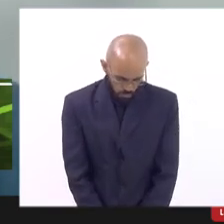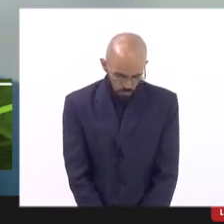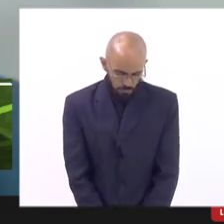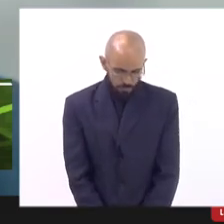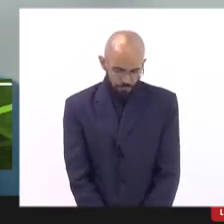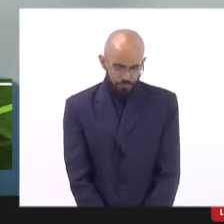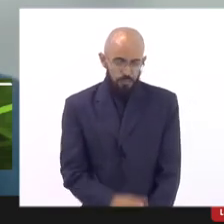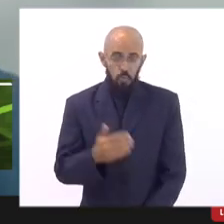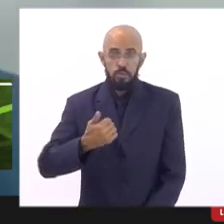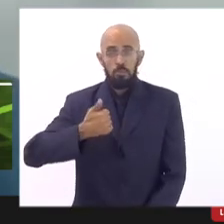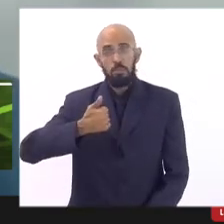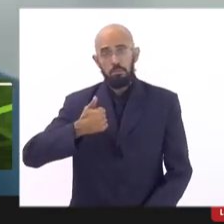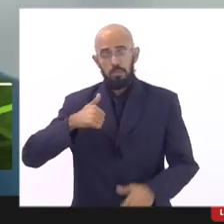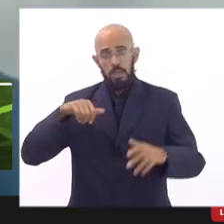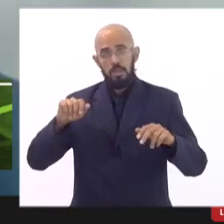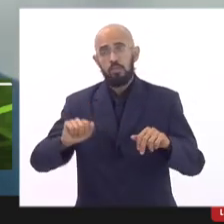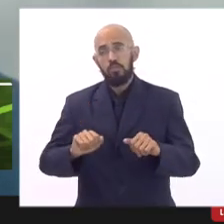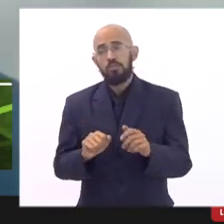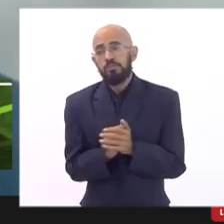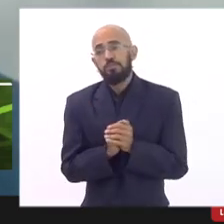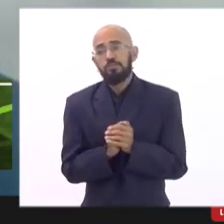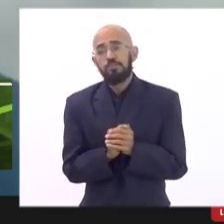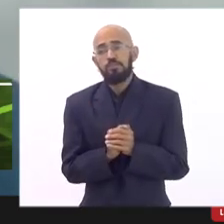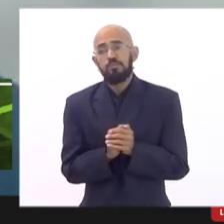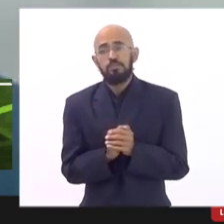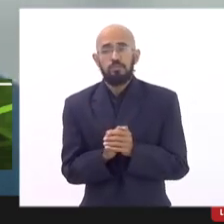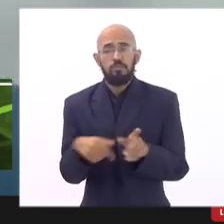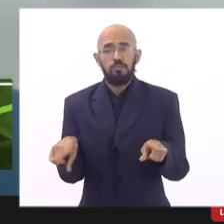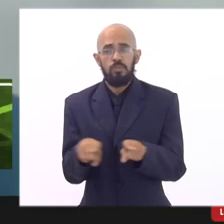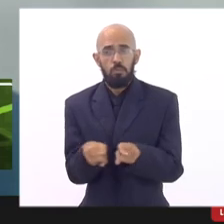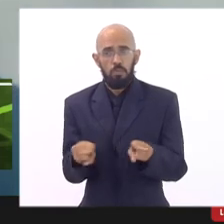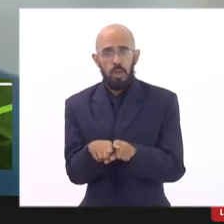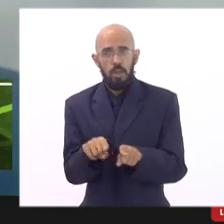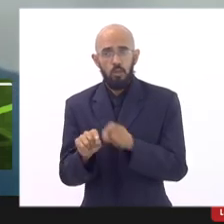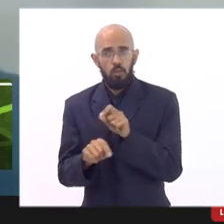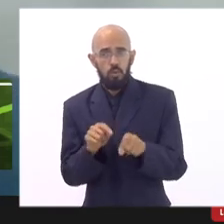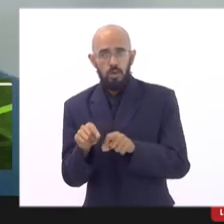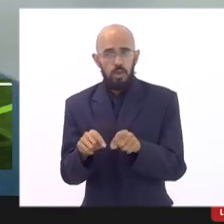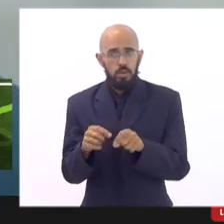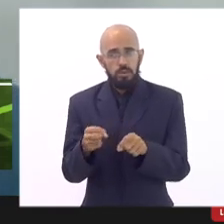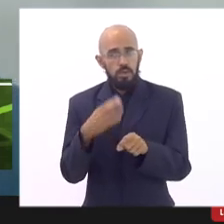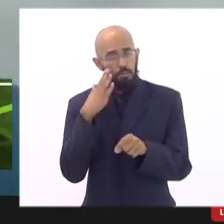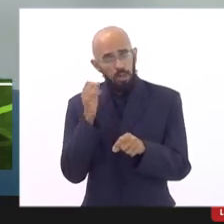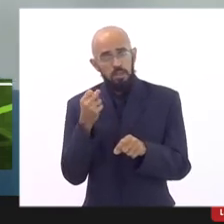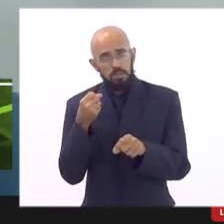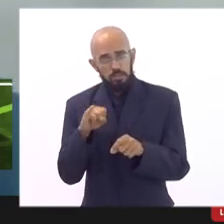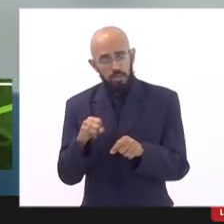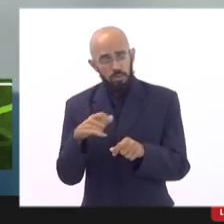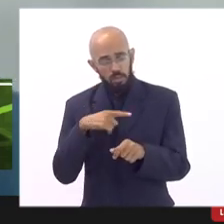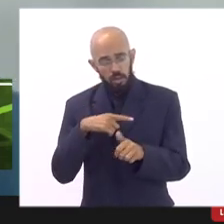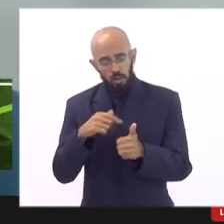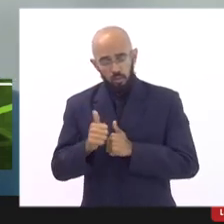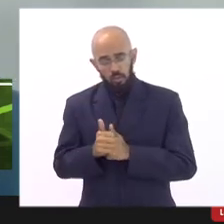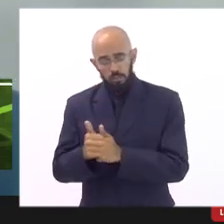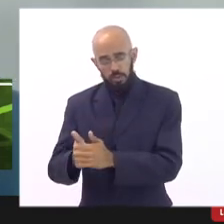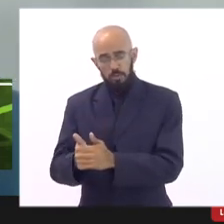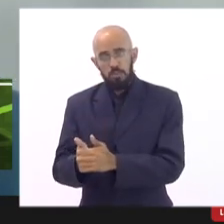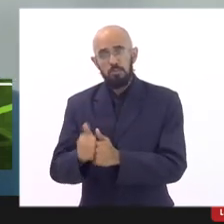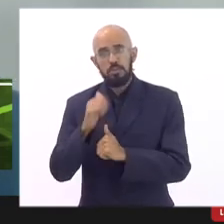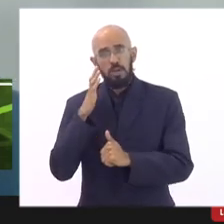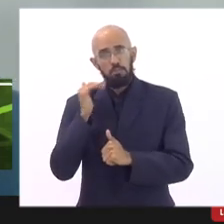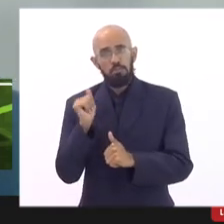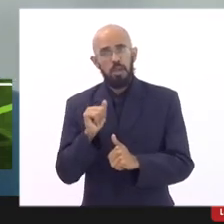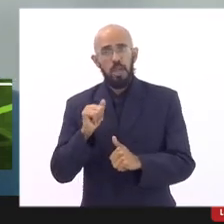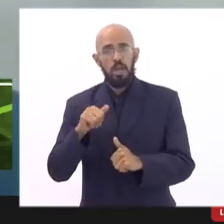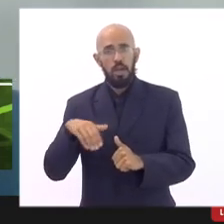esse primeiro ponto saber se já há um monitoramento para saber o número de meninos e